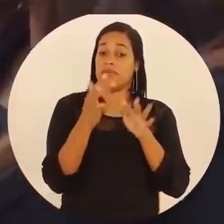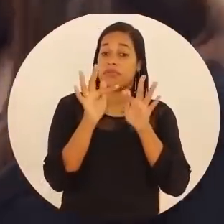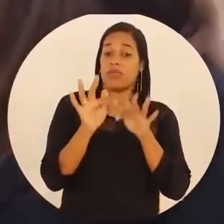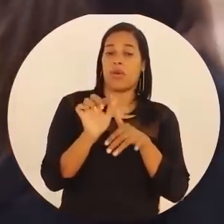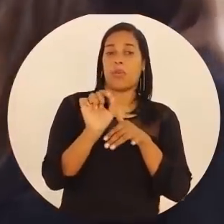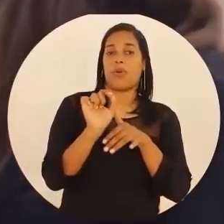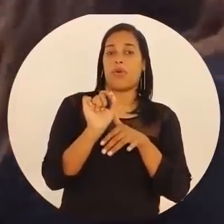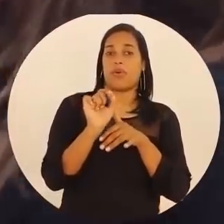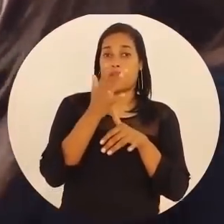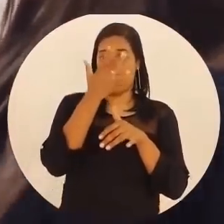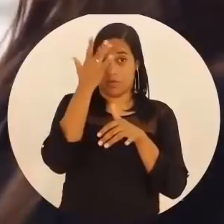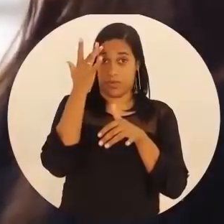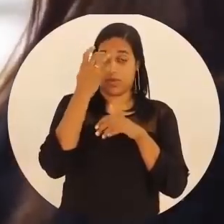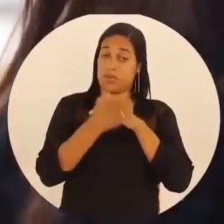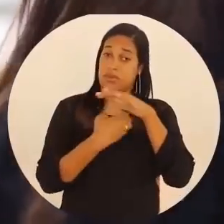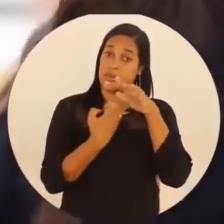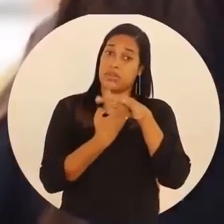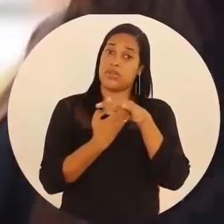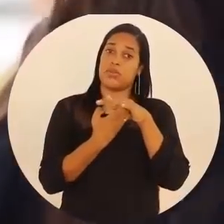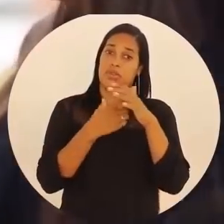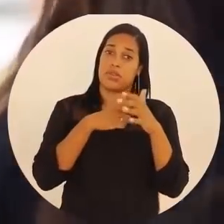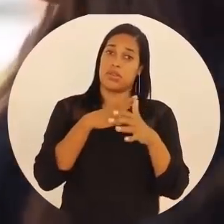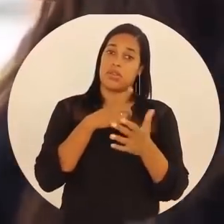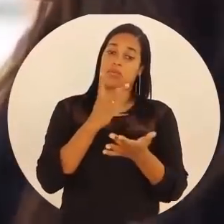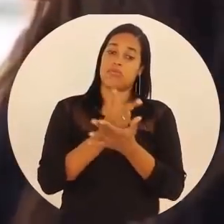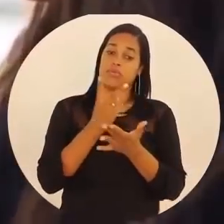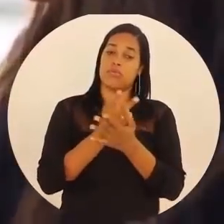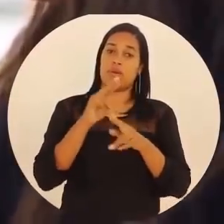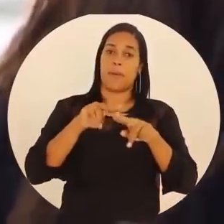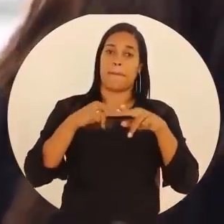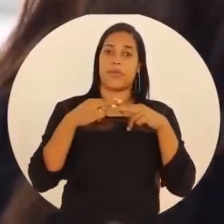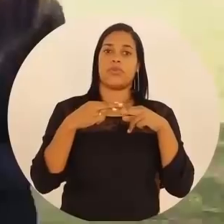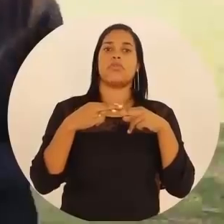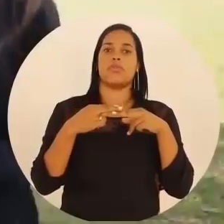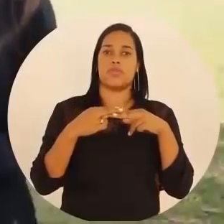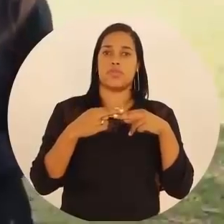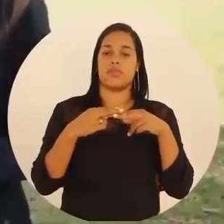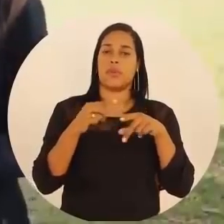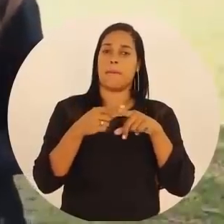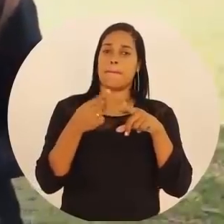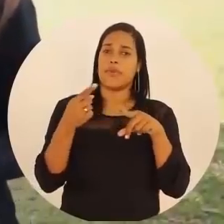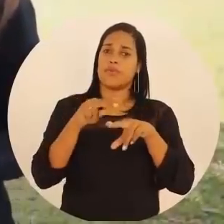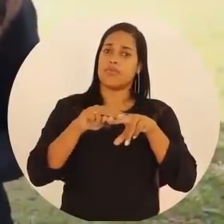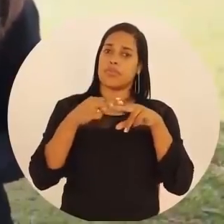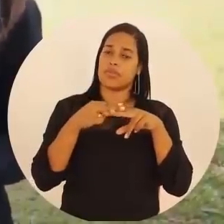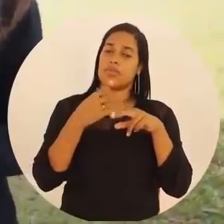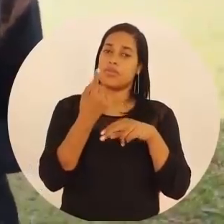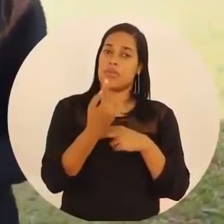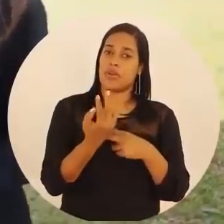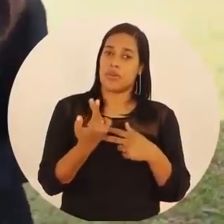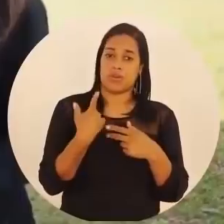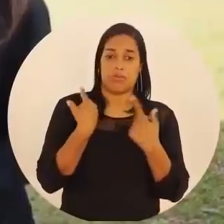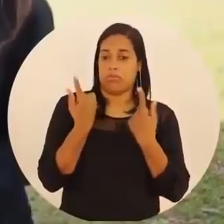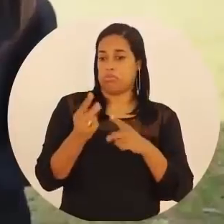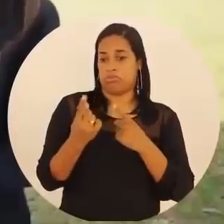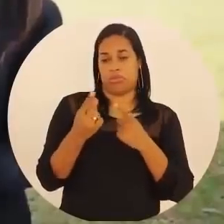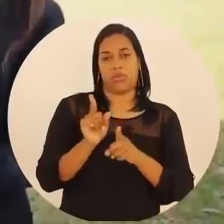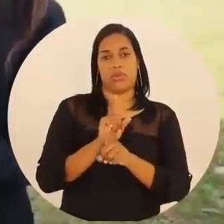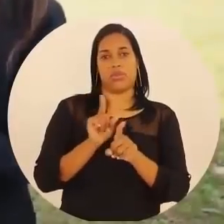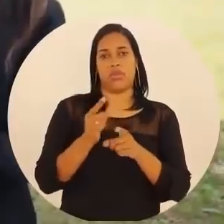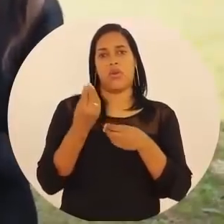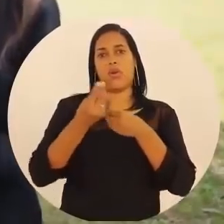de reter as pessoas nas empresas é mantê-las motivadas. Exatamente. Mas motivação é algo que não se provoca.